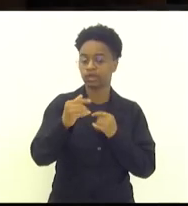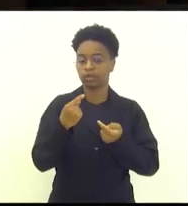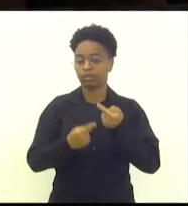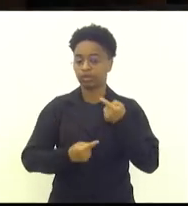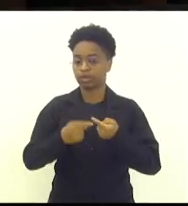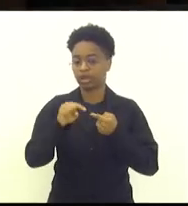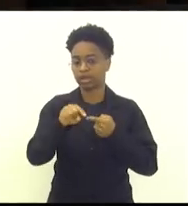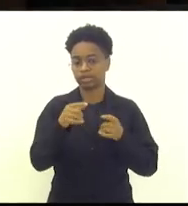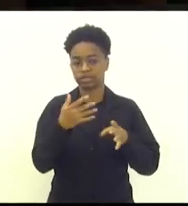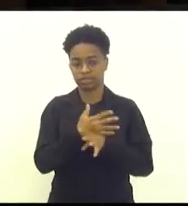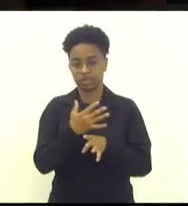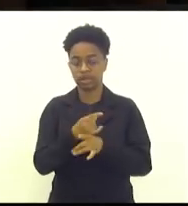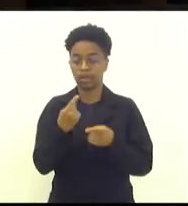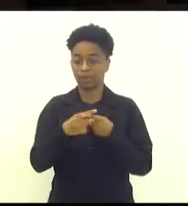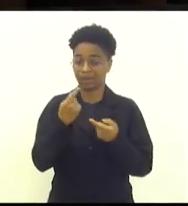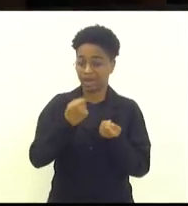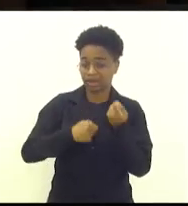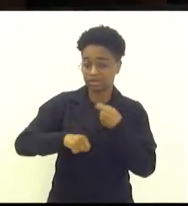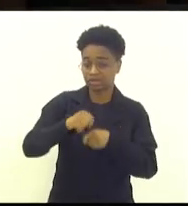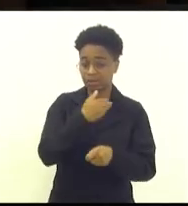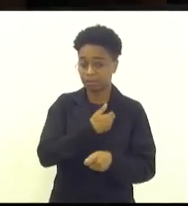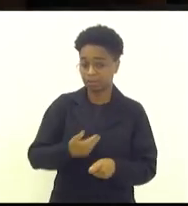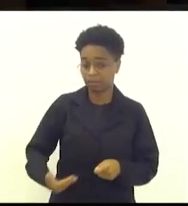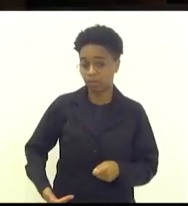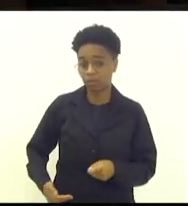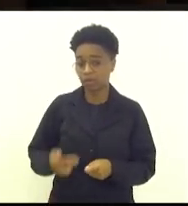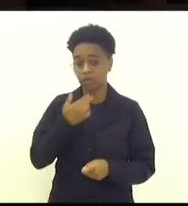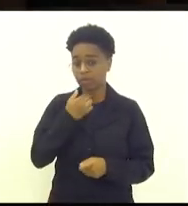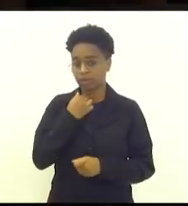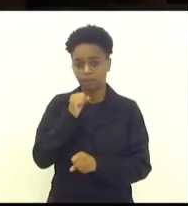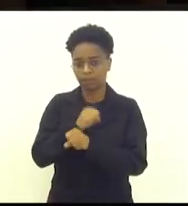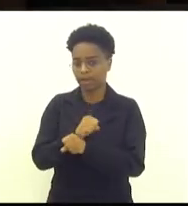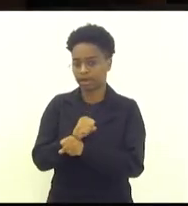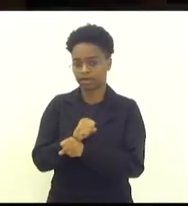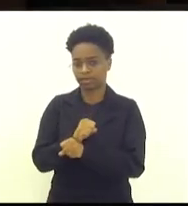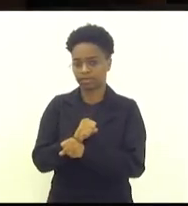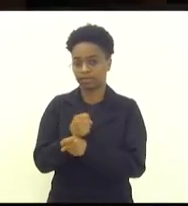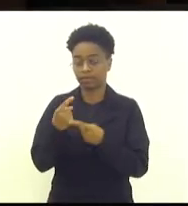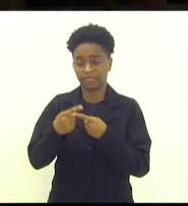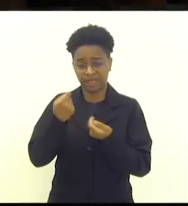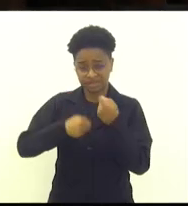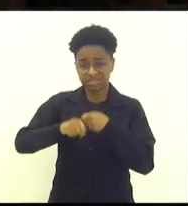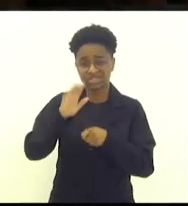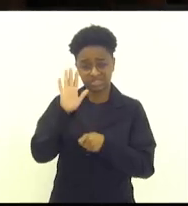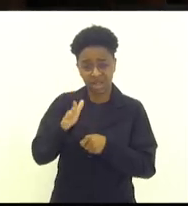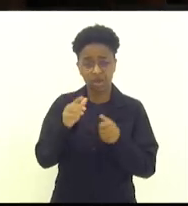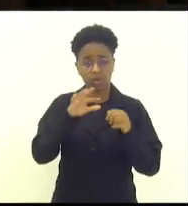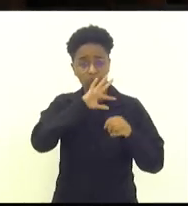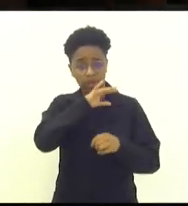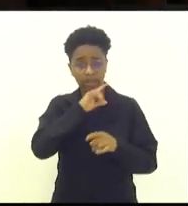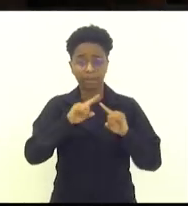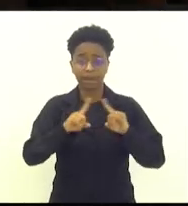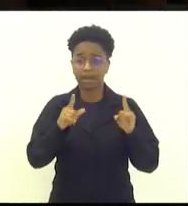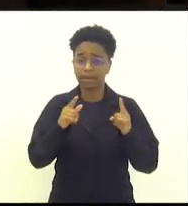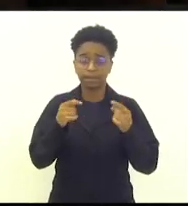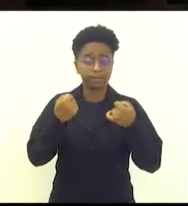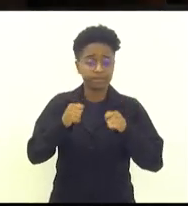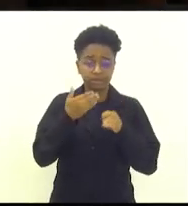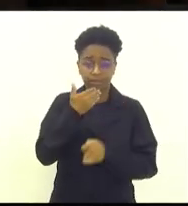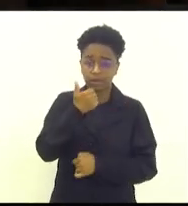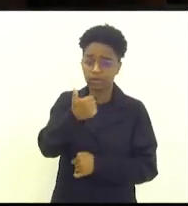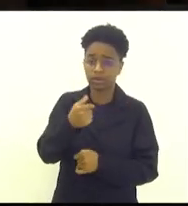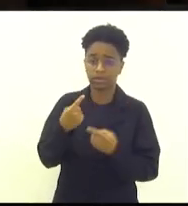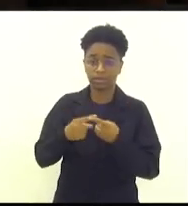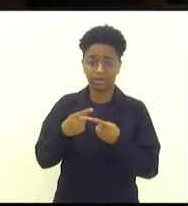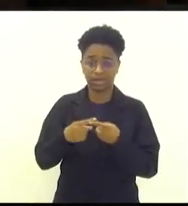Frio, que a administração pública não pare, a administração que já ia de mal a pior, que ela não fique pior. Na política, quanto